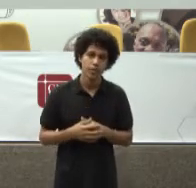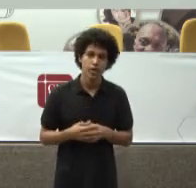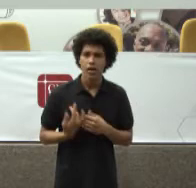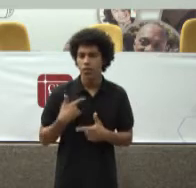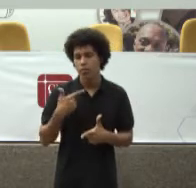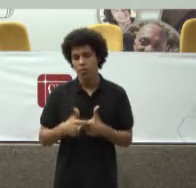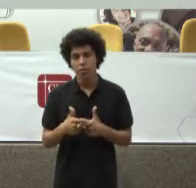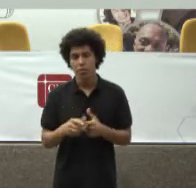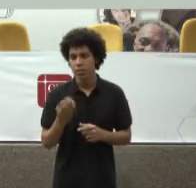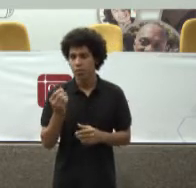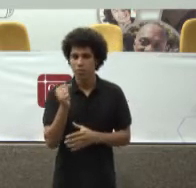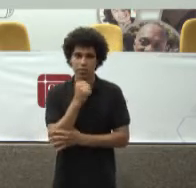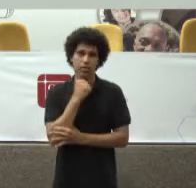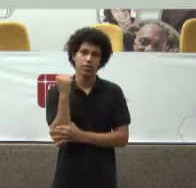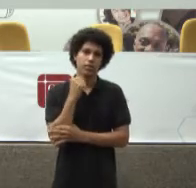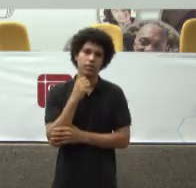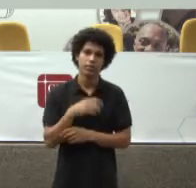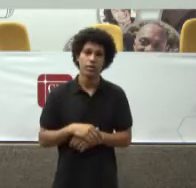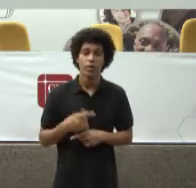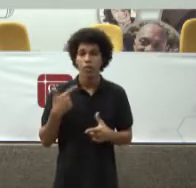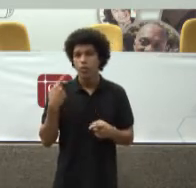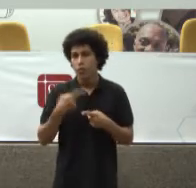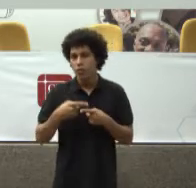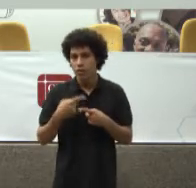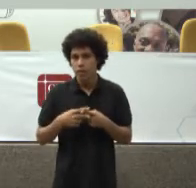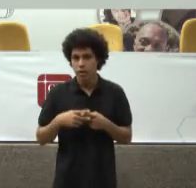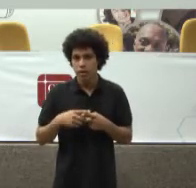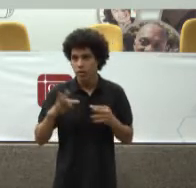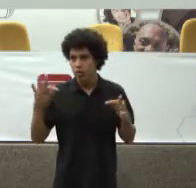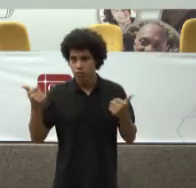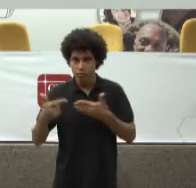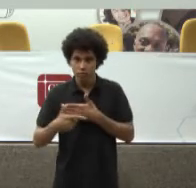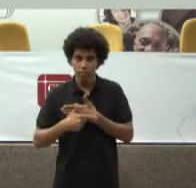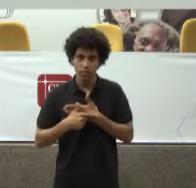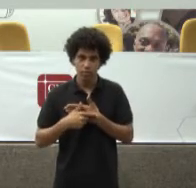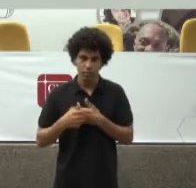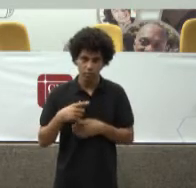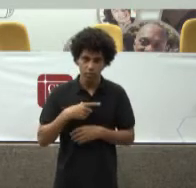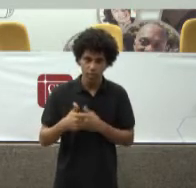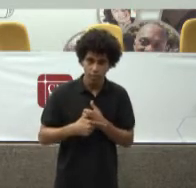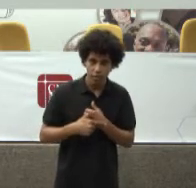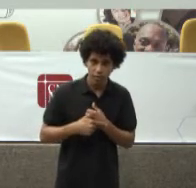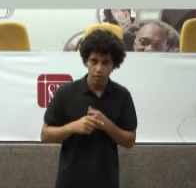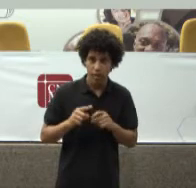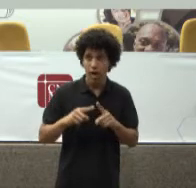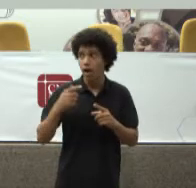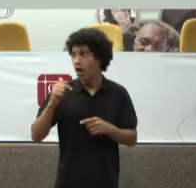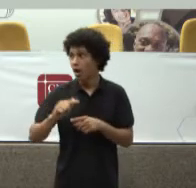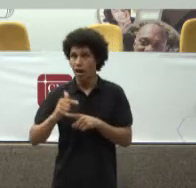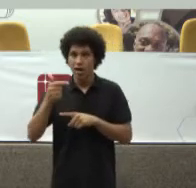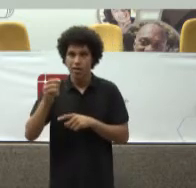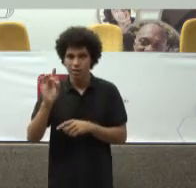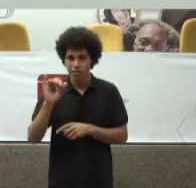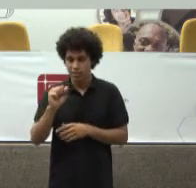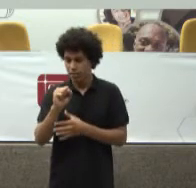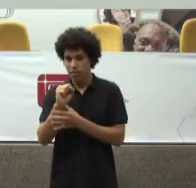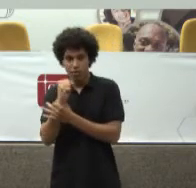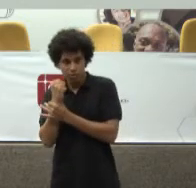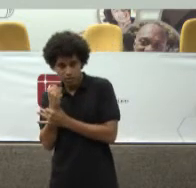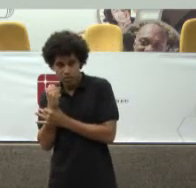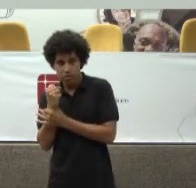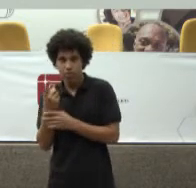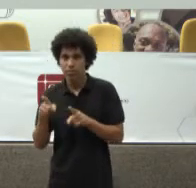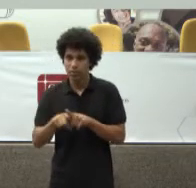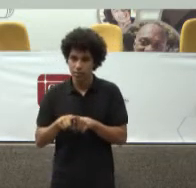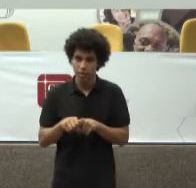Gravíssimo Por quê? Porque nós temos O papel Além de ser guardião Como foi aqui Dito Nós